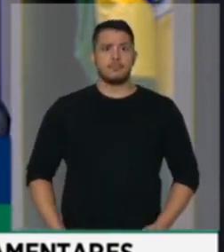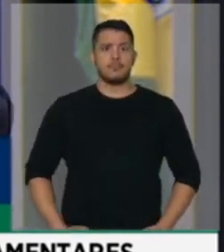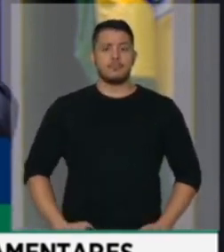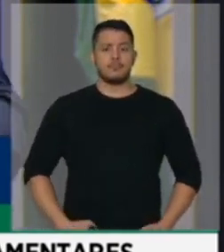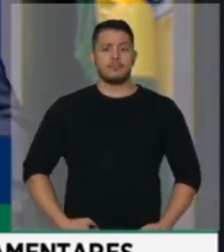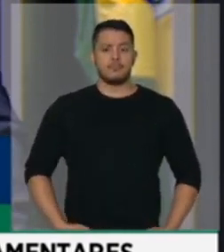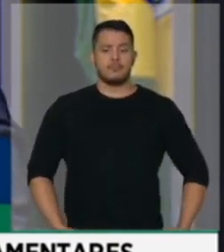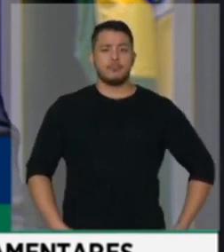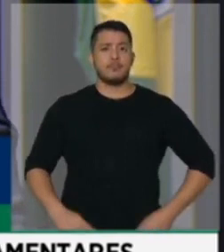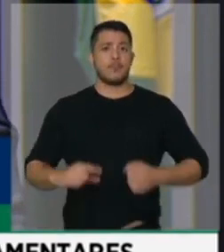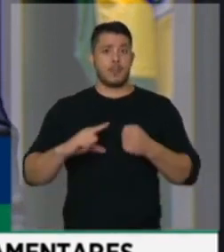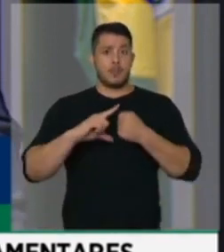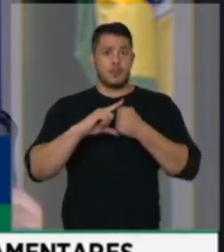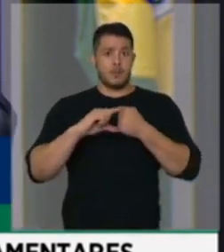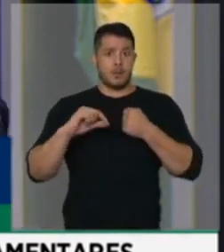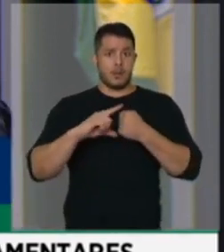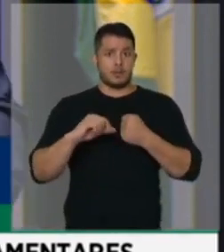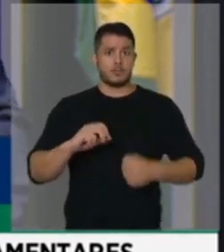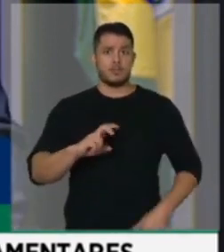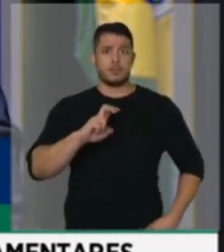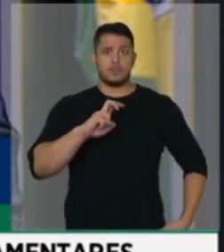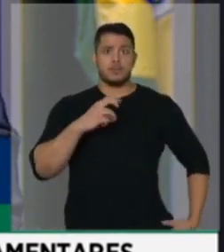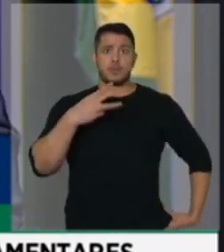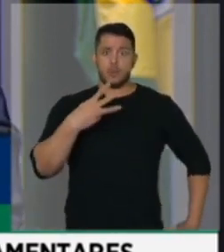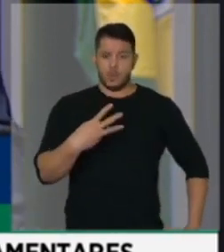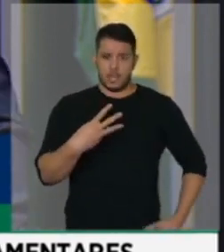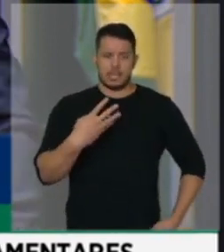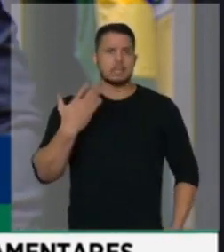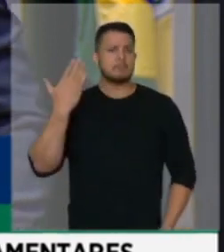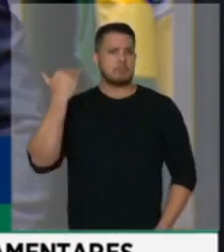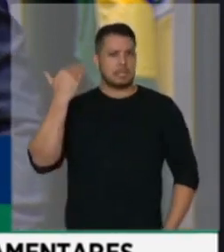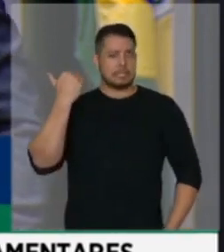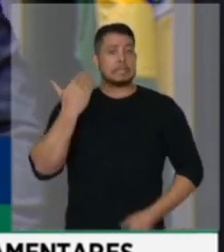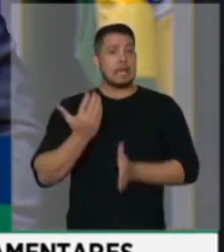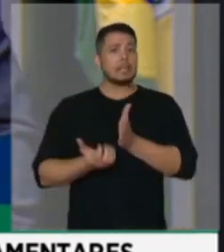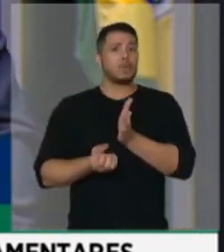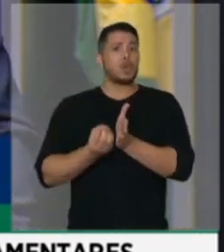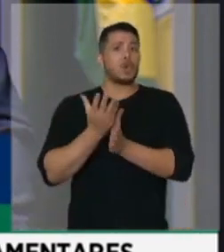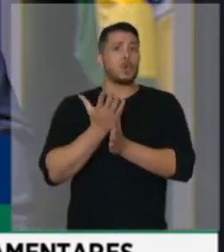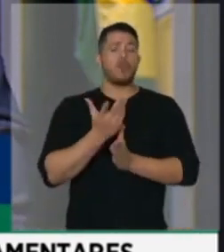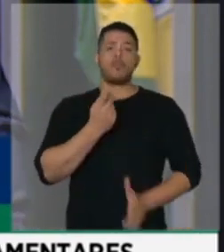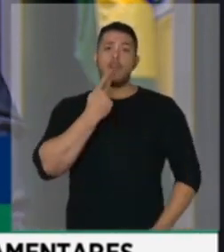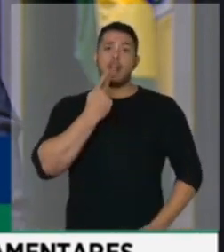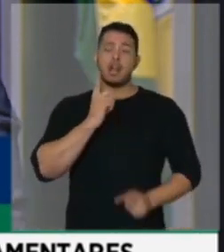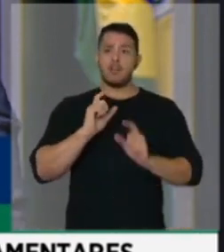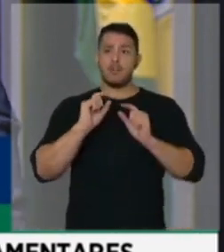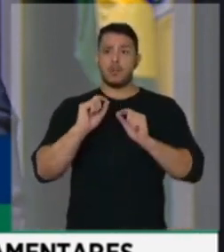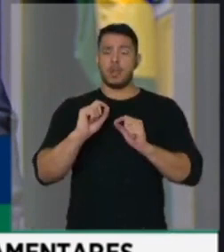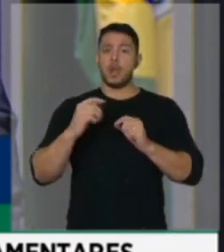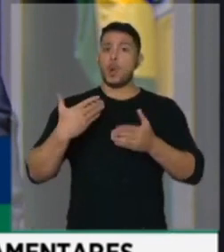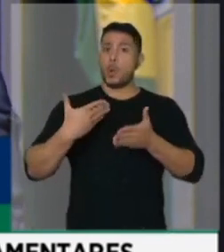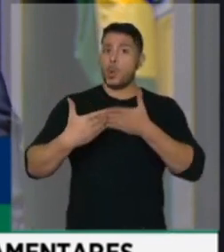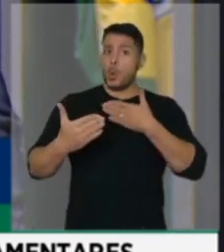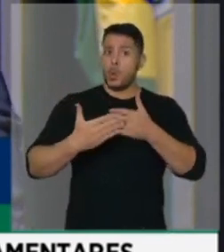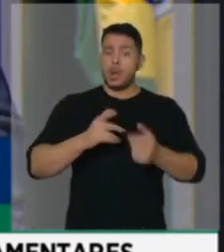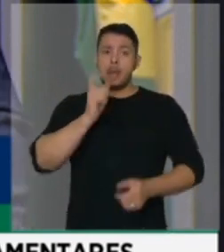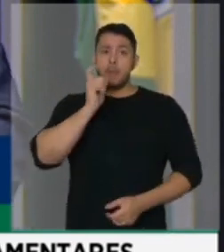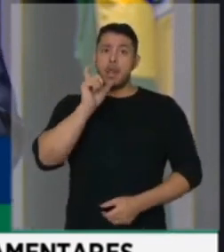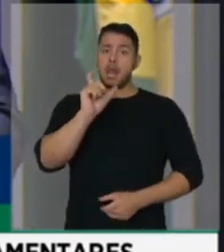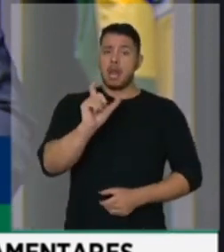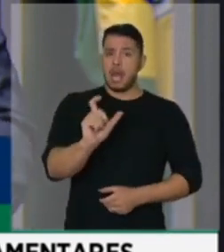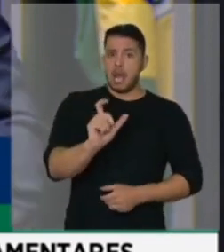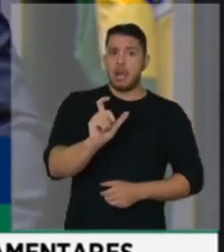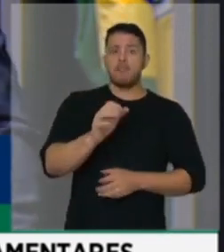O artigo 53, quando o legislador o fez, disse quaisquer palavras, opiniões e votos